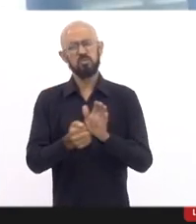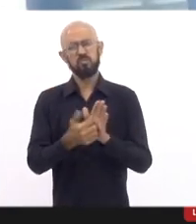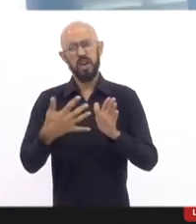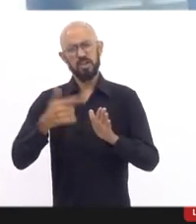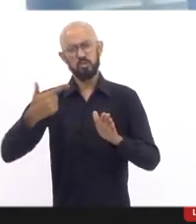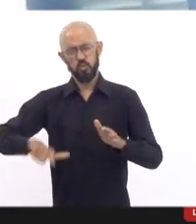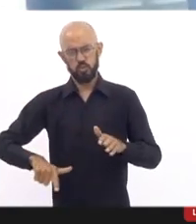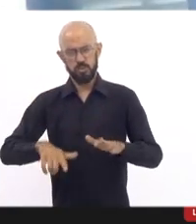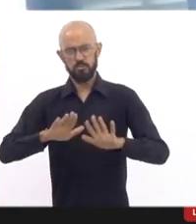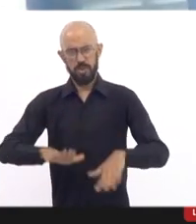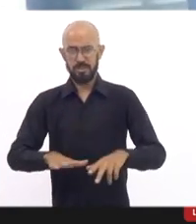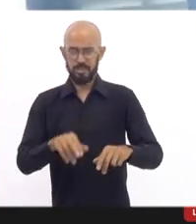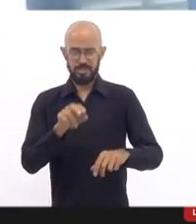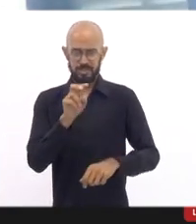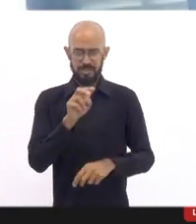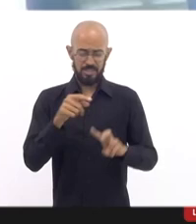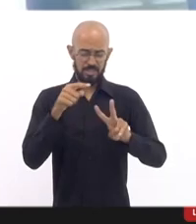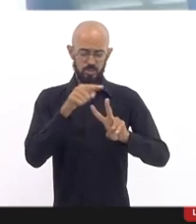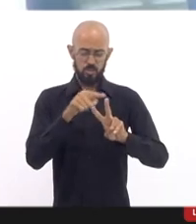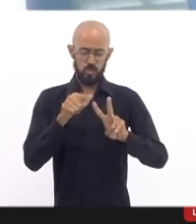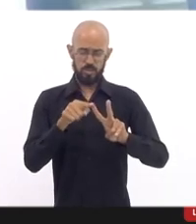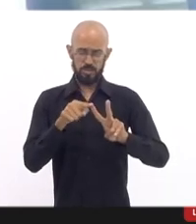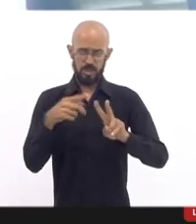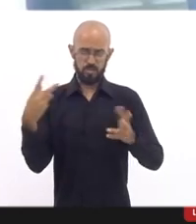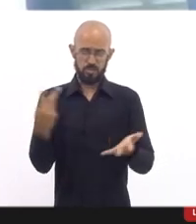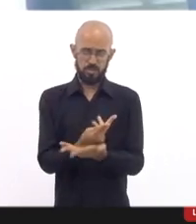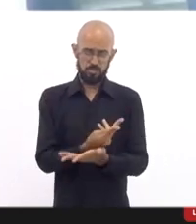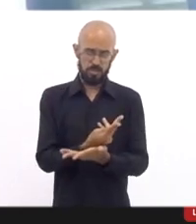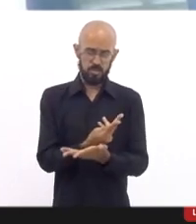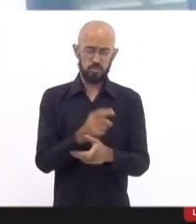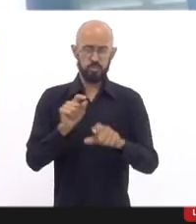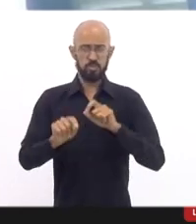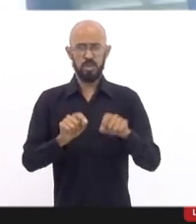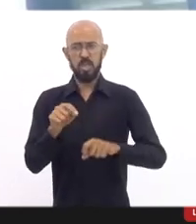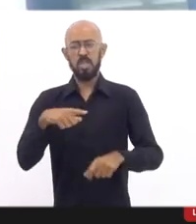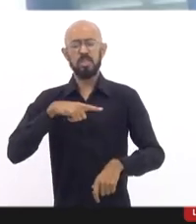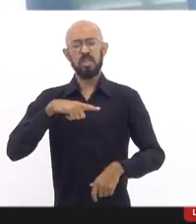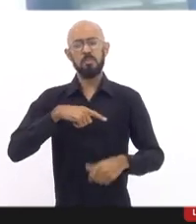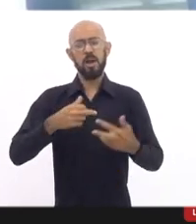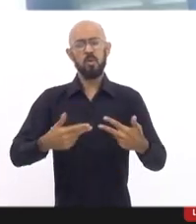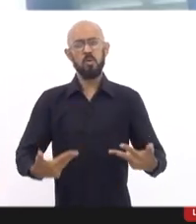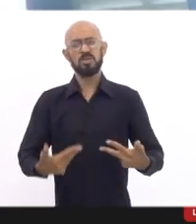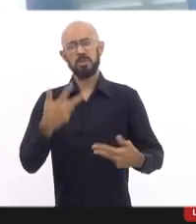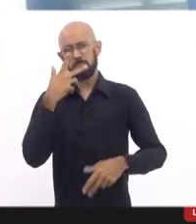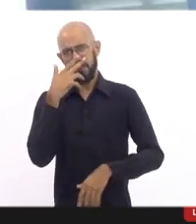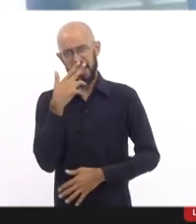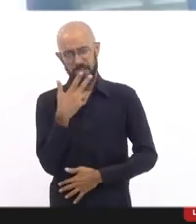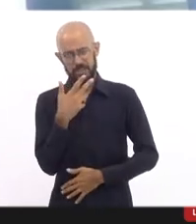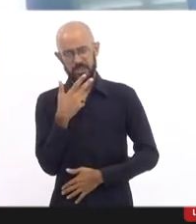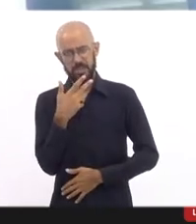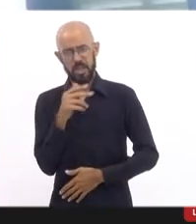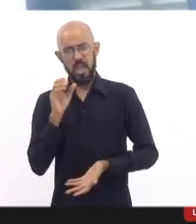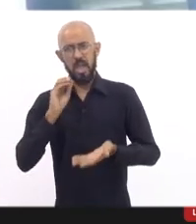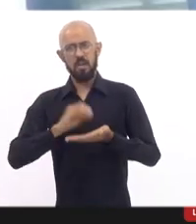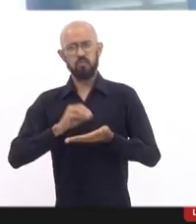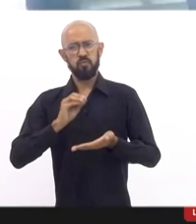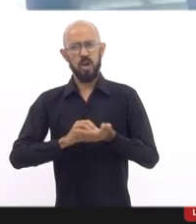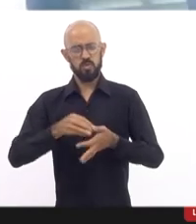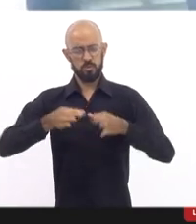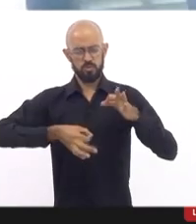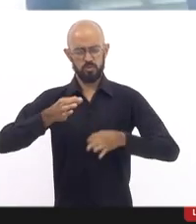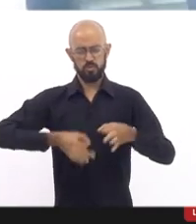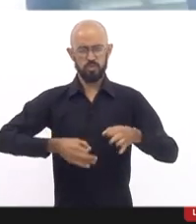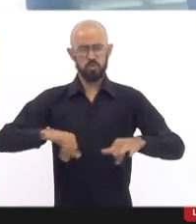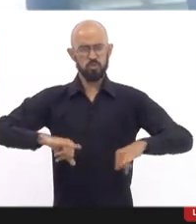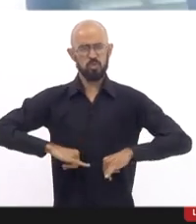Esses dois casos têm uma semelhança, além da injustiça, da dor,